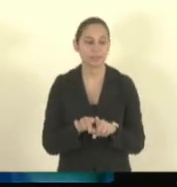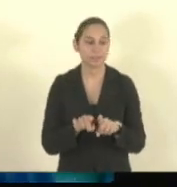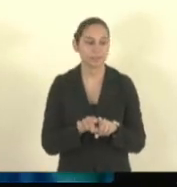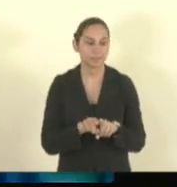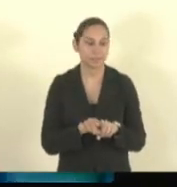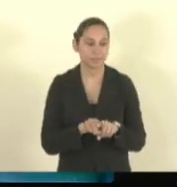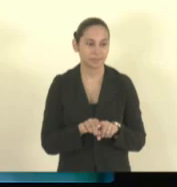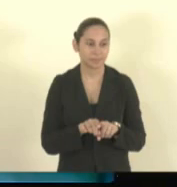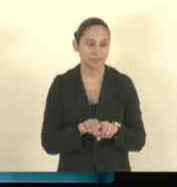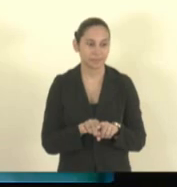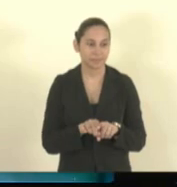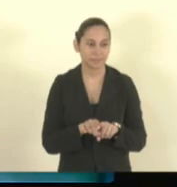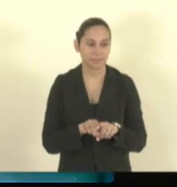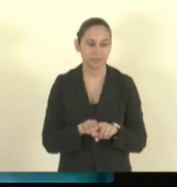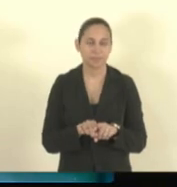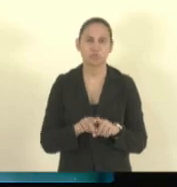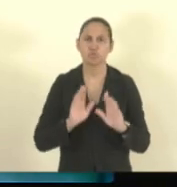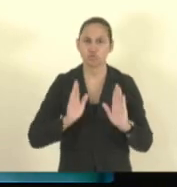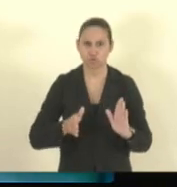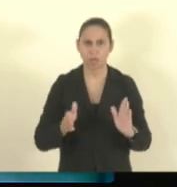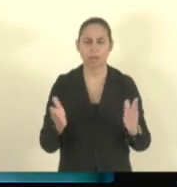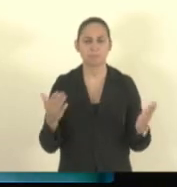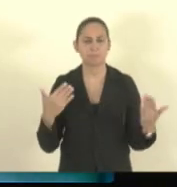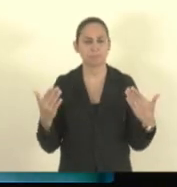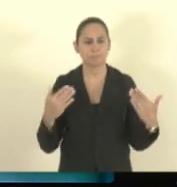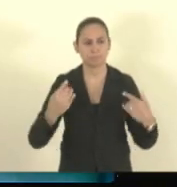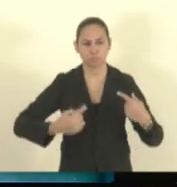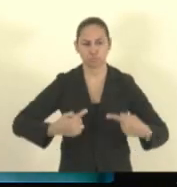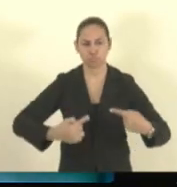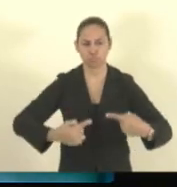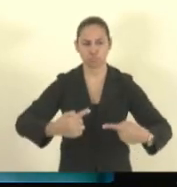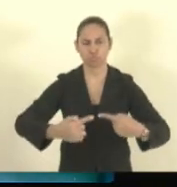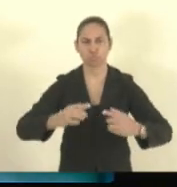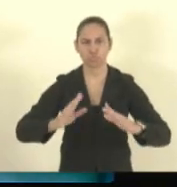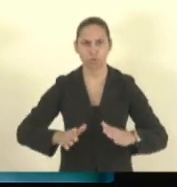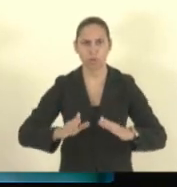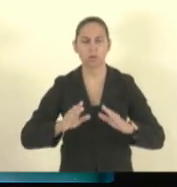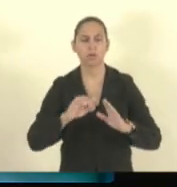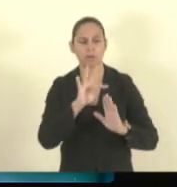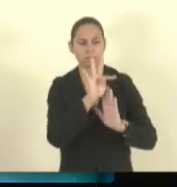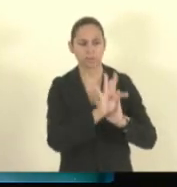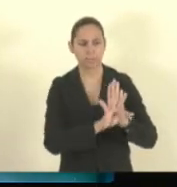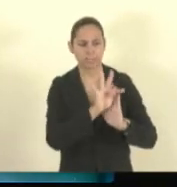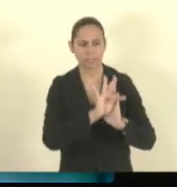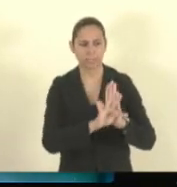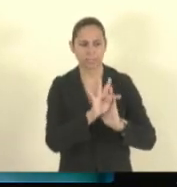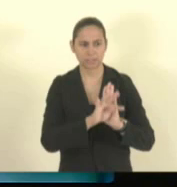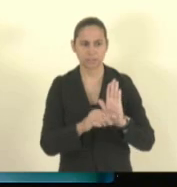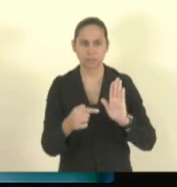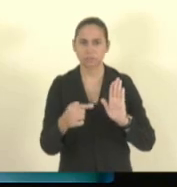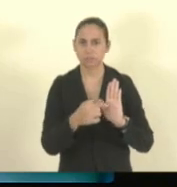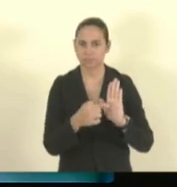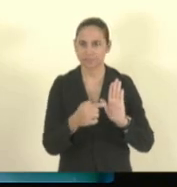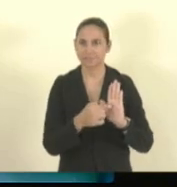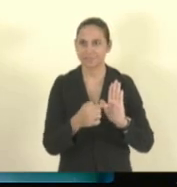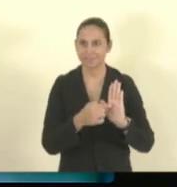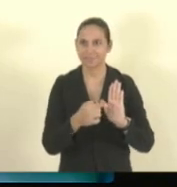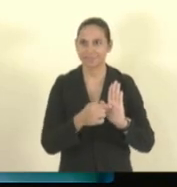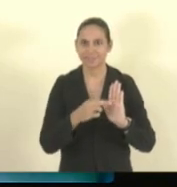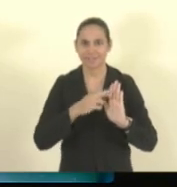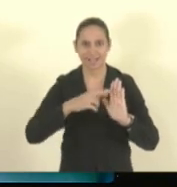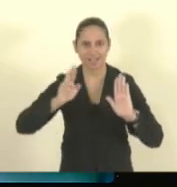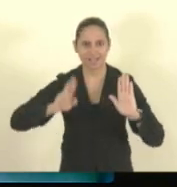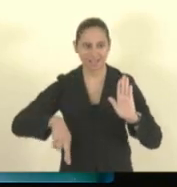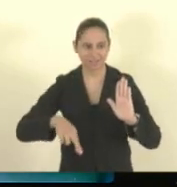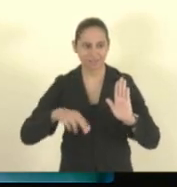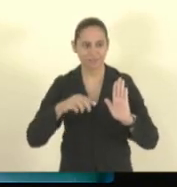denominador comum, segue aquele texto que tinha sido começado, ou foi relatado,